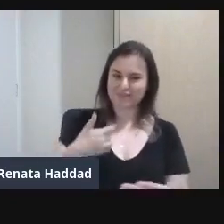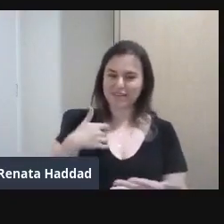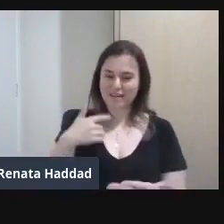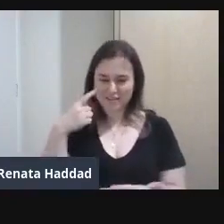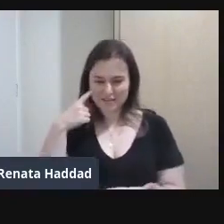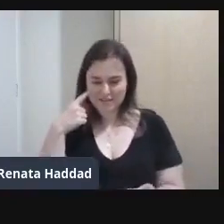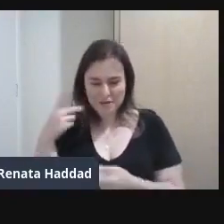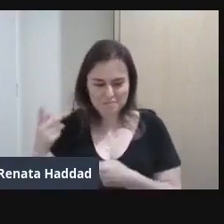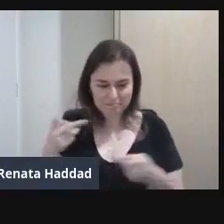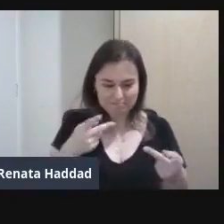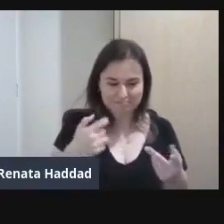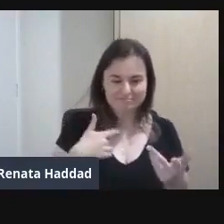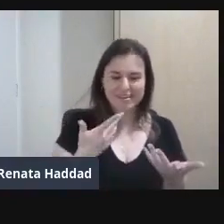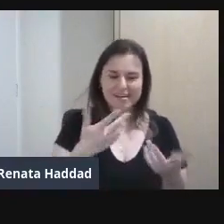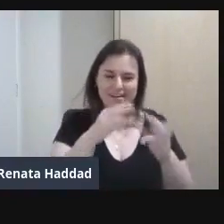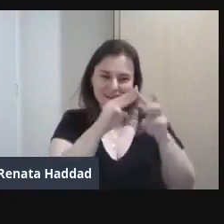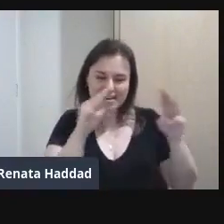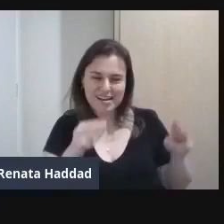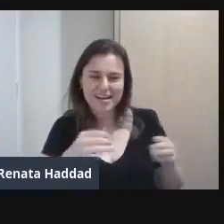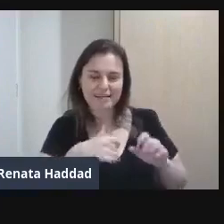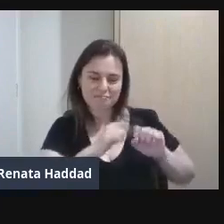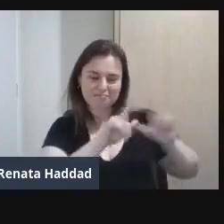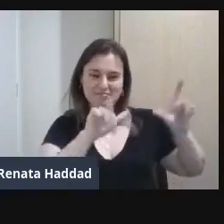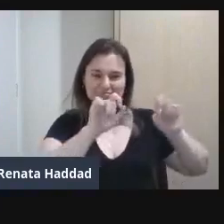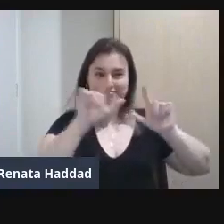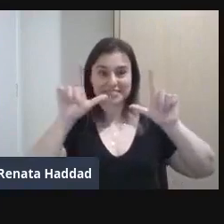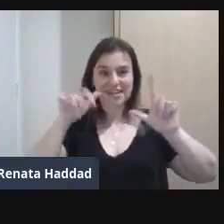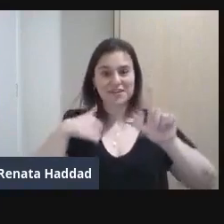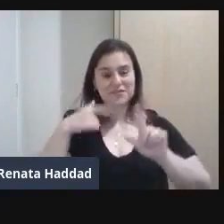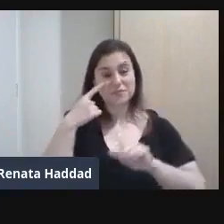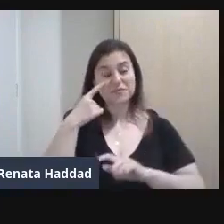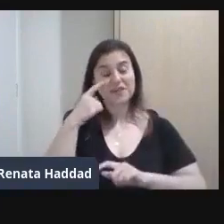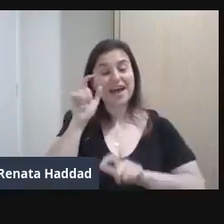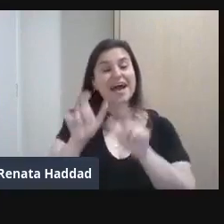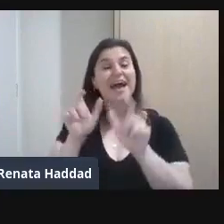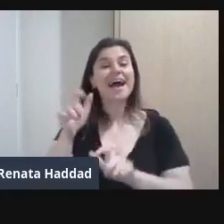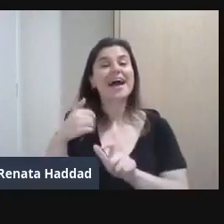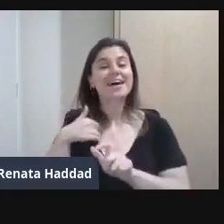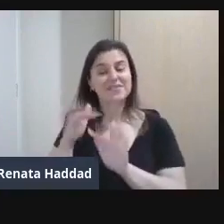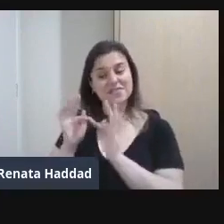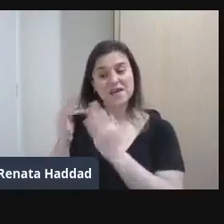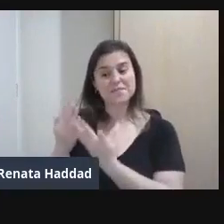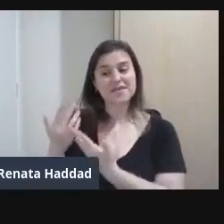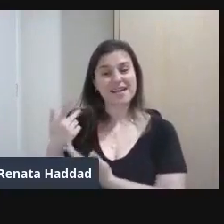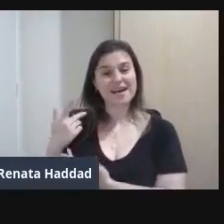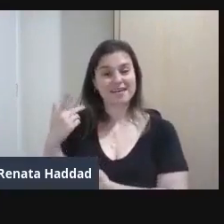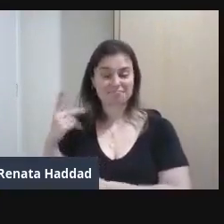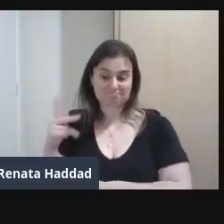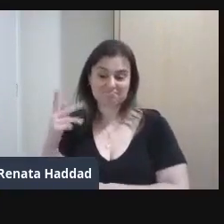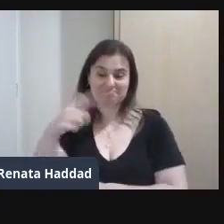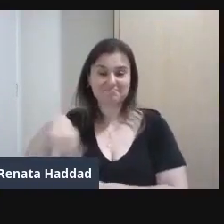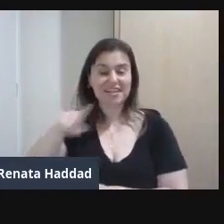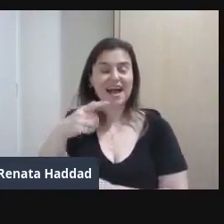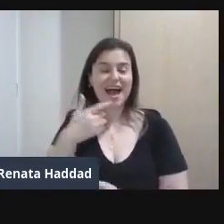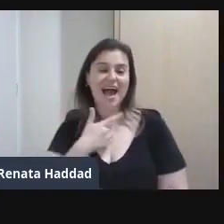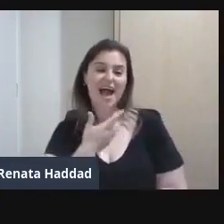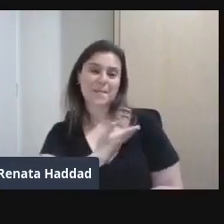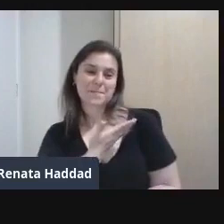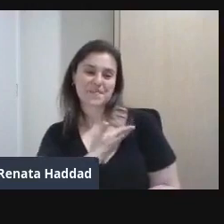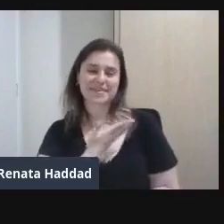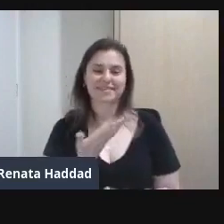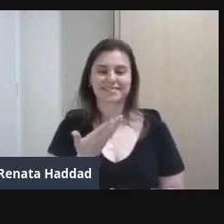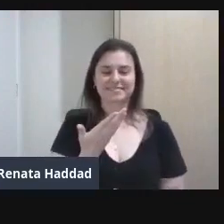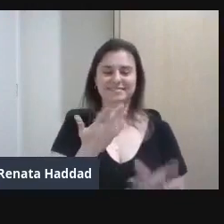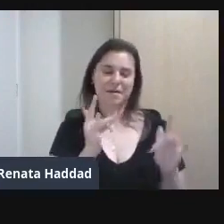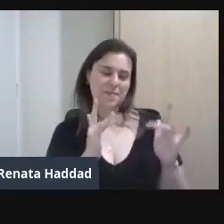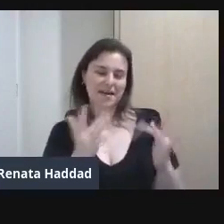Vamos conhecer mais E vamos ver também Quem na sua família As mulheres artistas Da sua família Também incríveis Suas amigas Companheiras